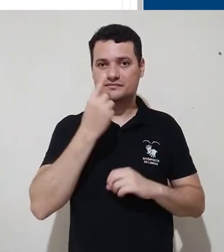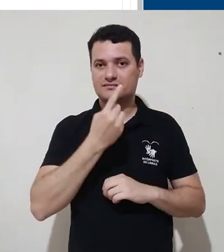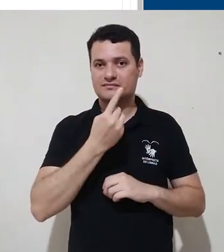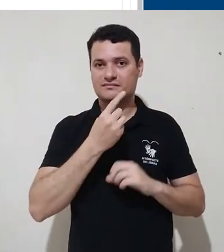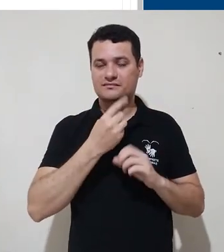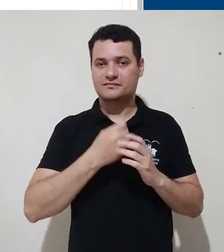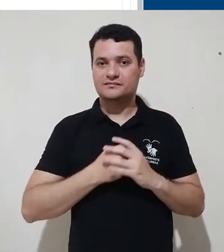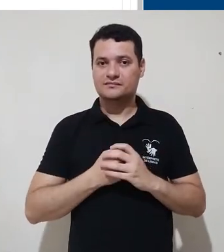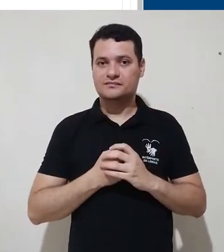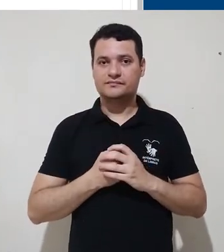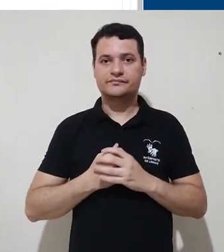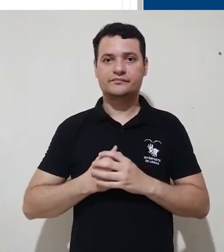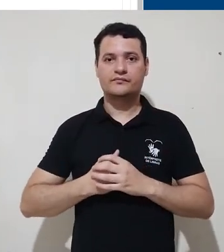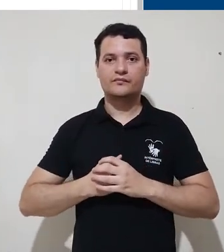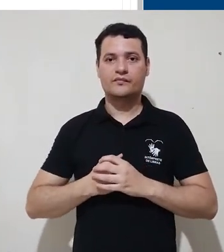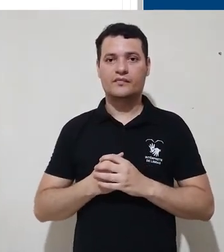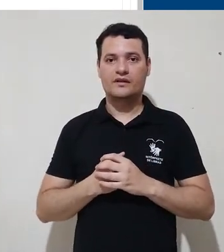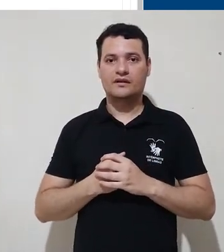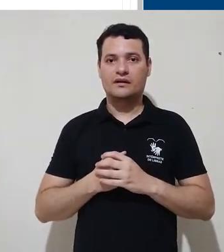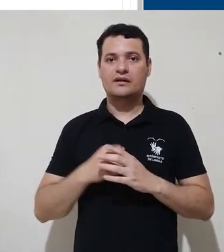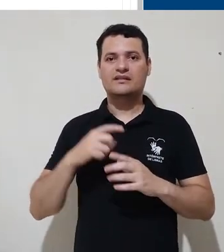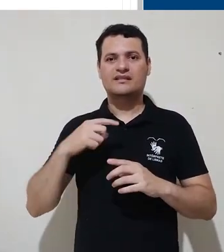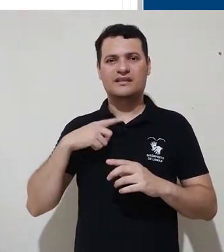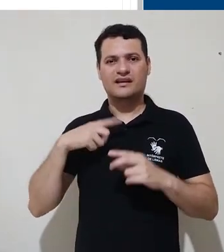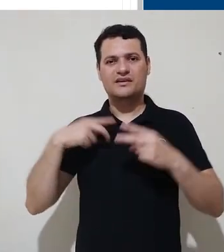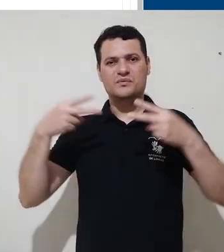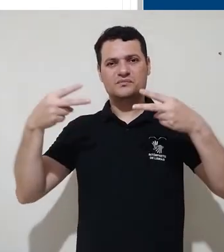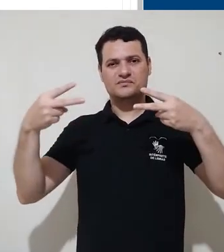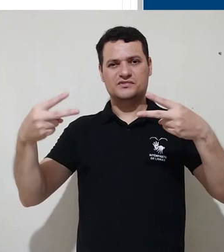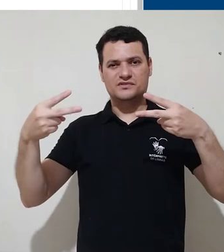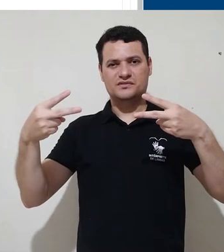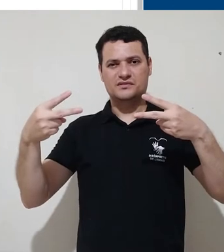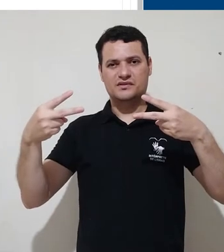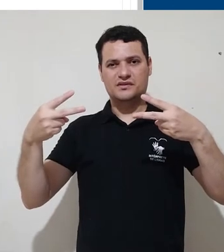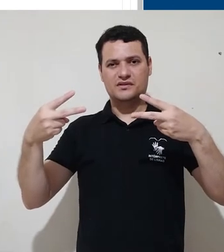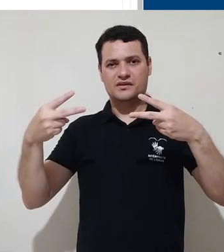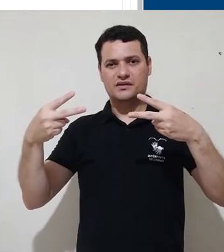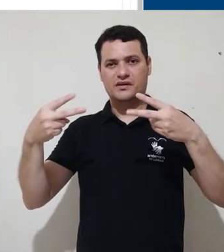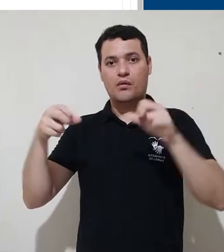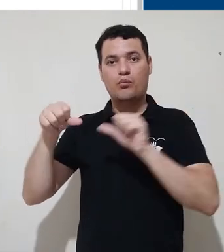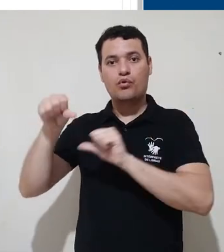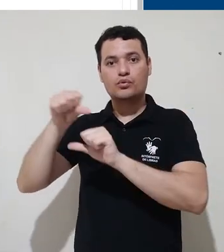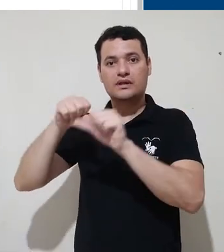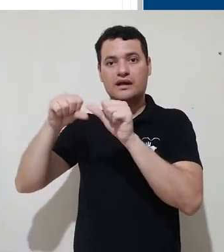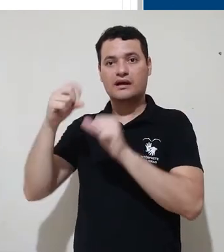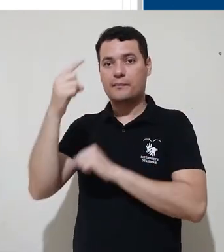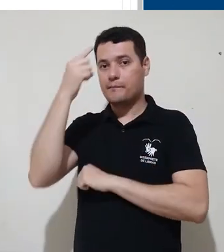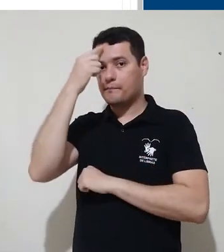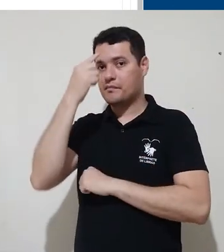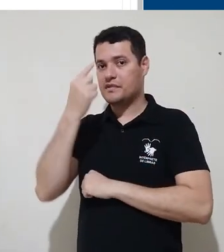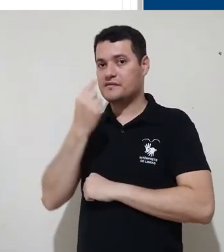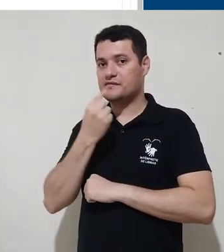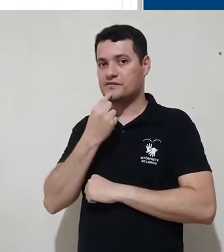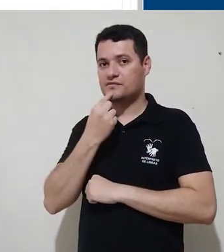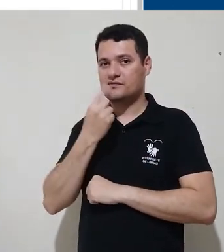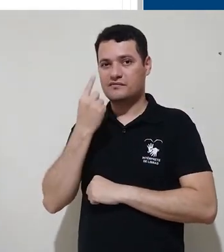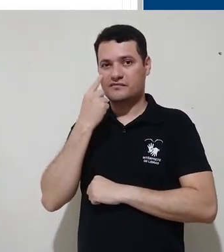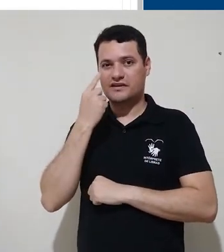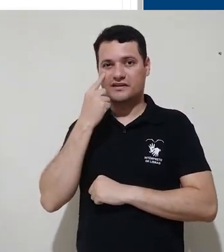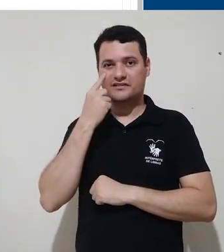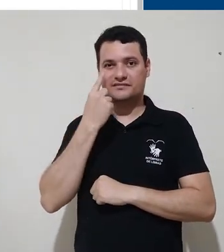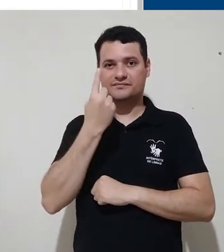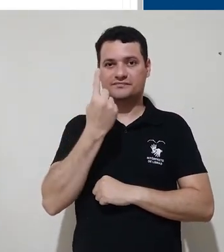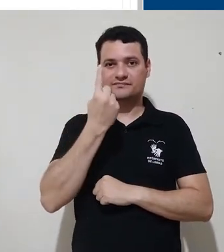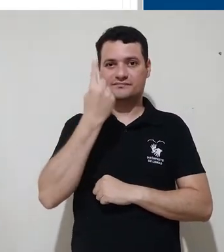usuário. Damos destaque aqui ao link modificar perfil, que vocês